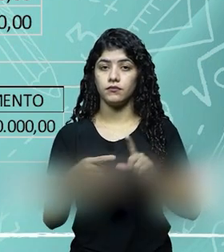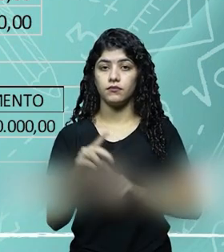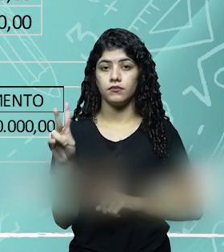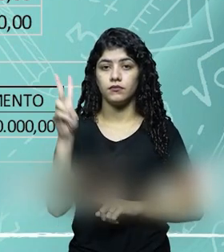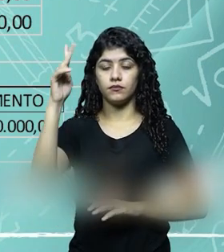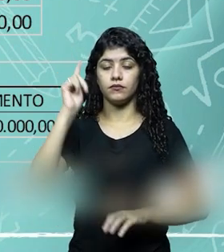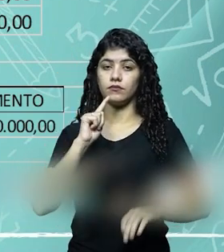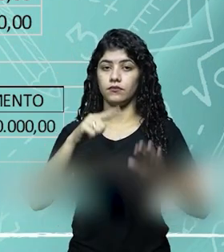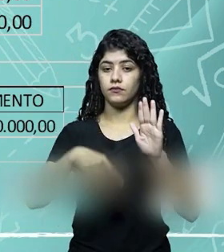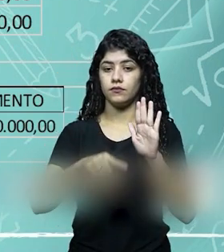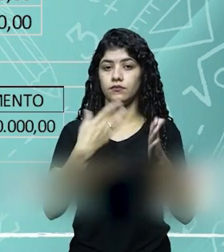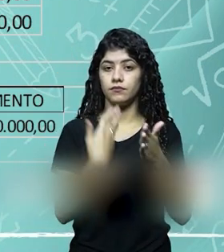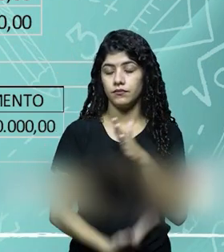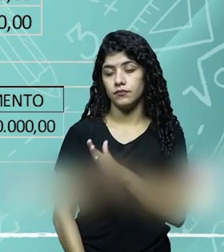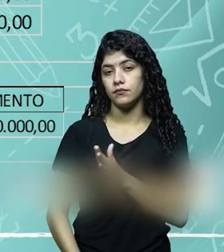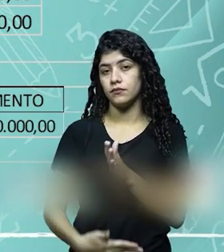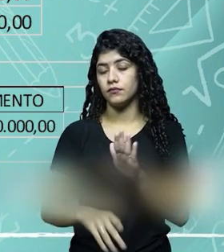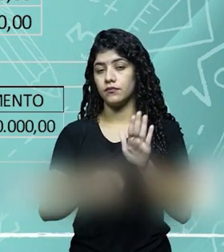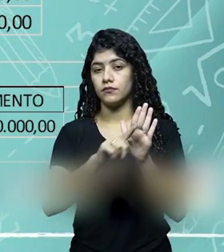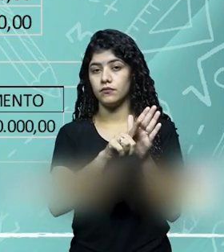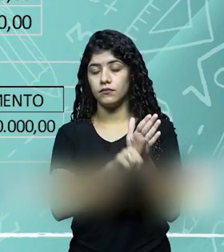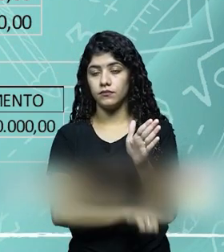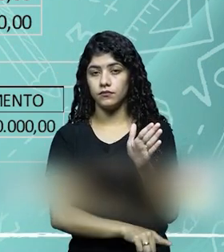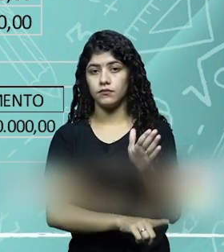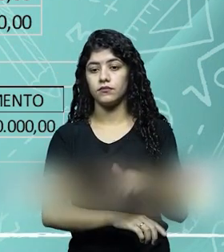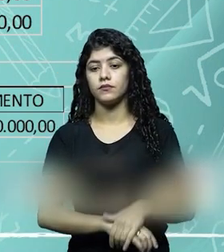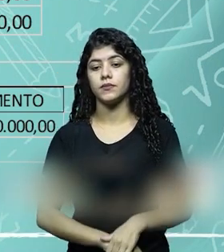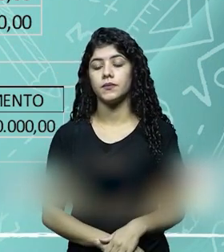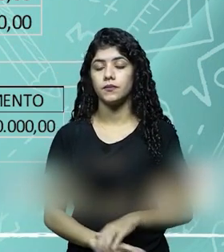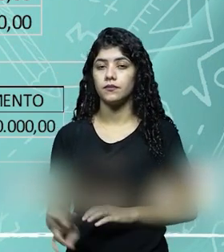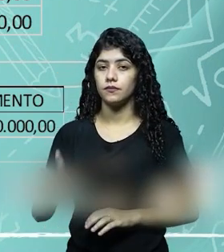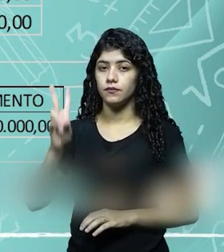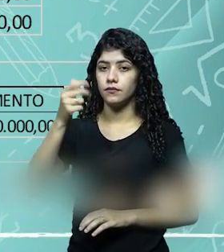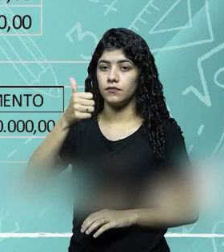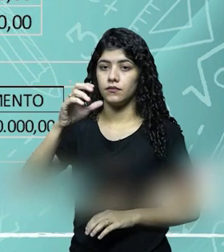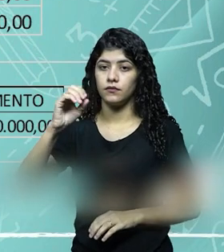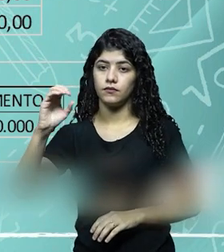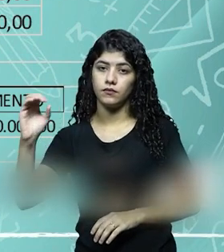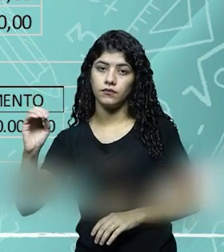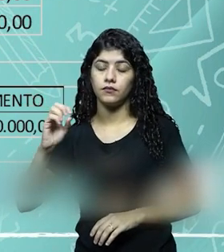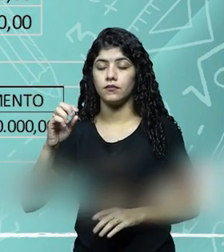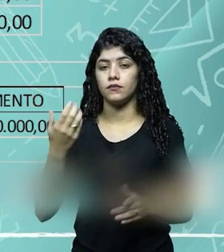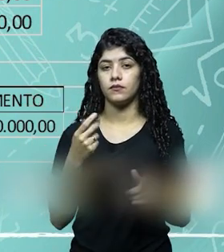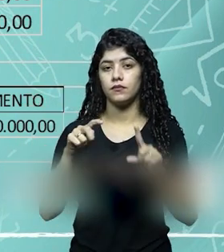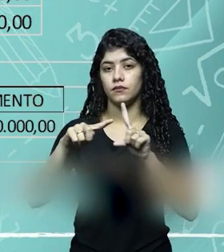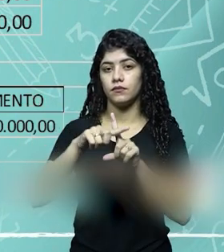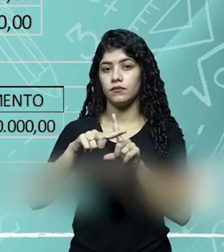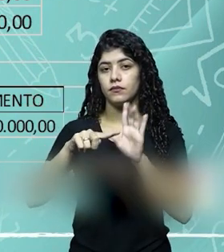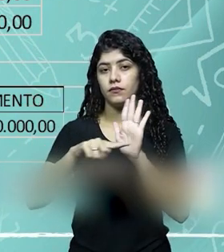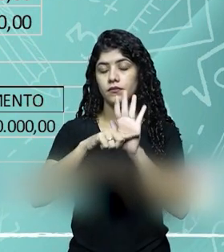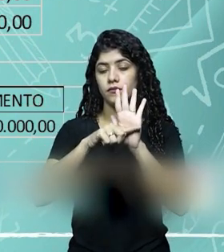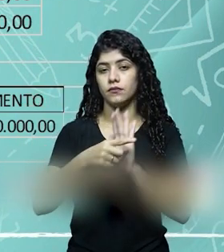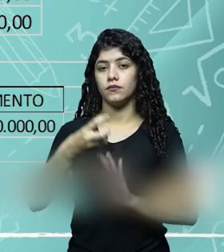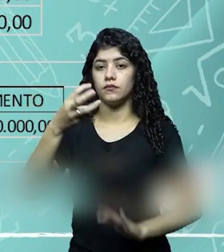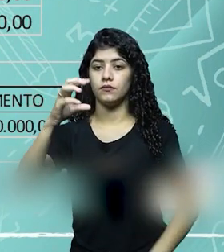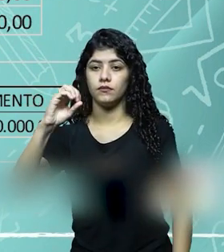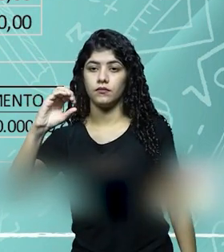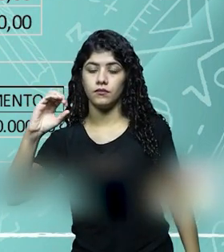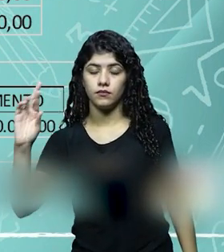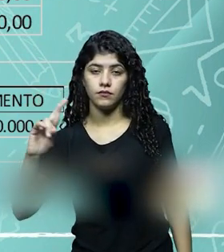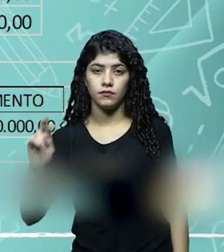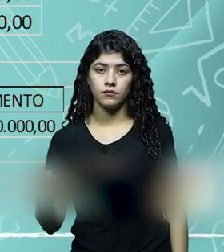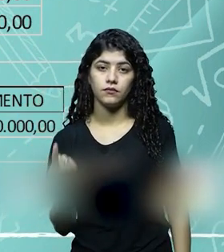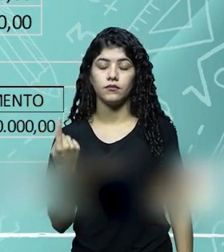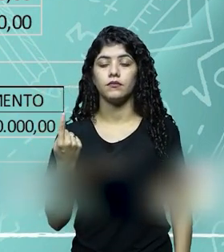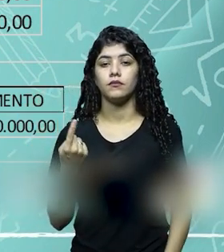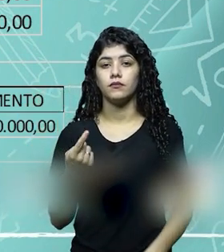dele que foi diminuído, que foi retirado, no caso, o seu valor que era de 100 mil foi retirado de 30 mil, essa perda de